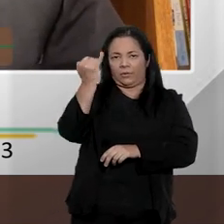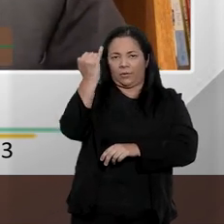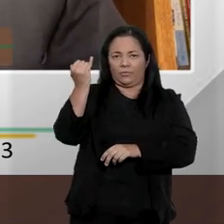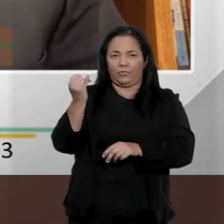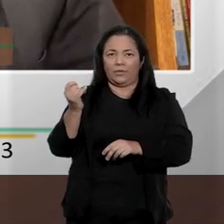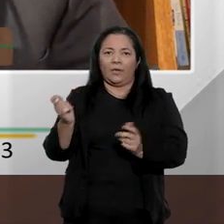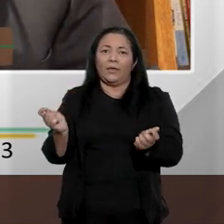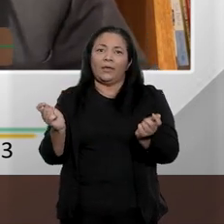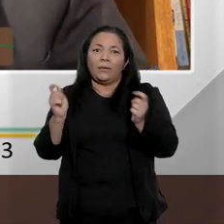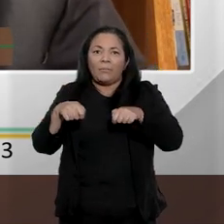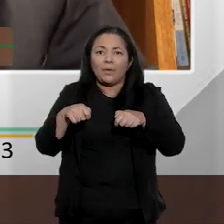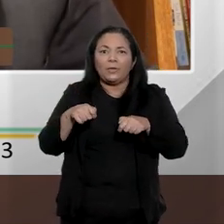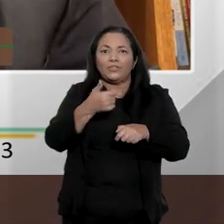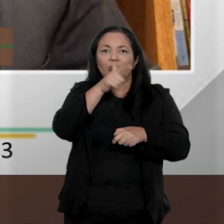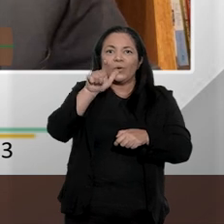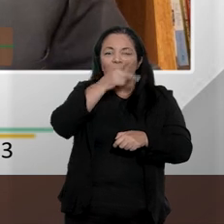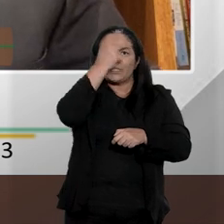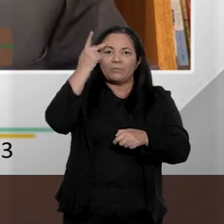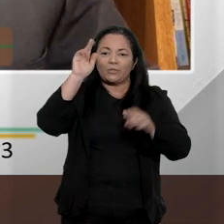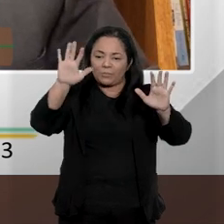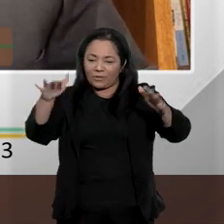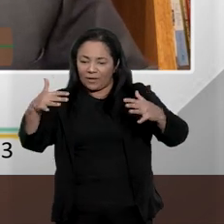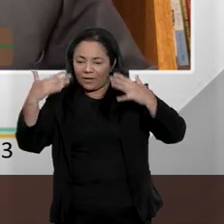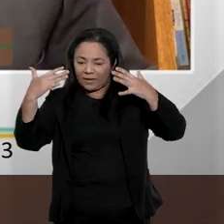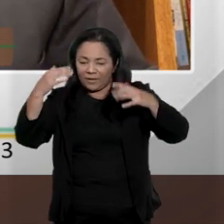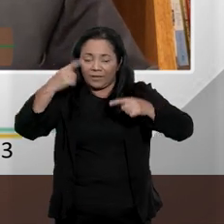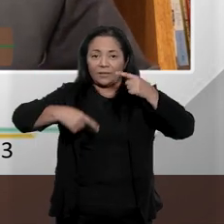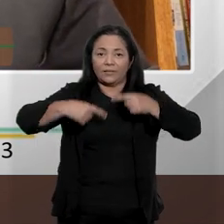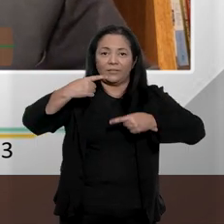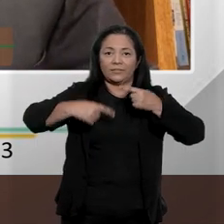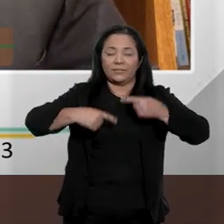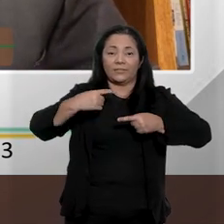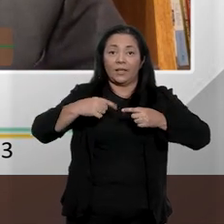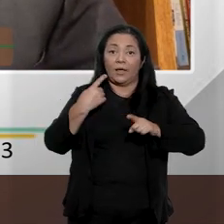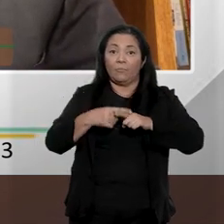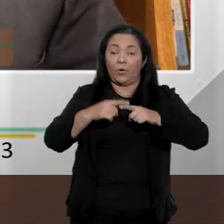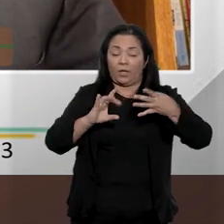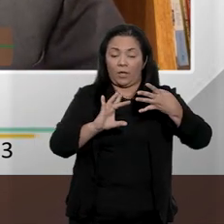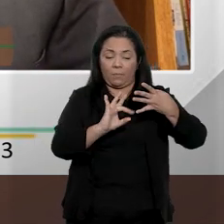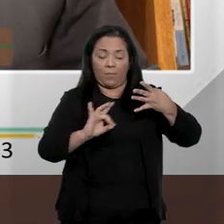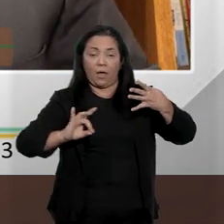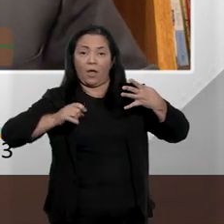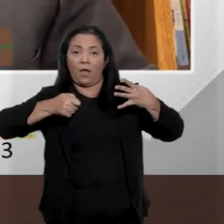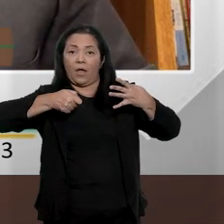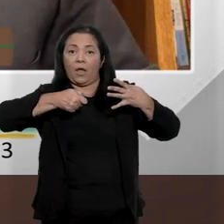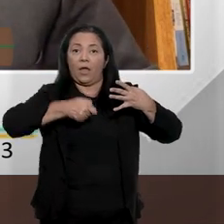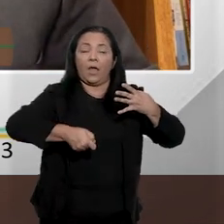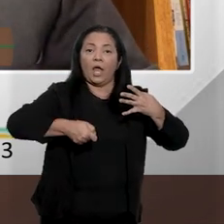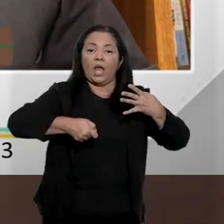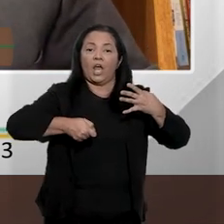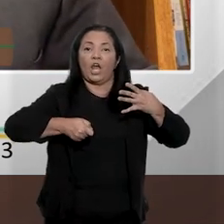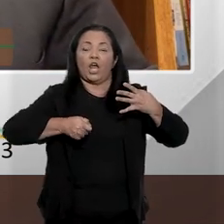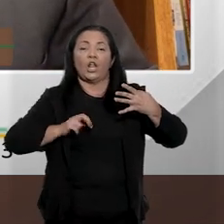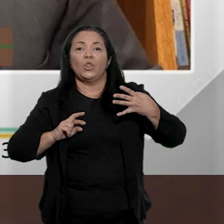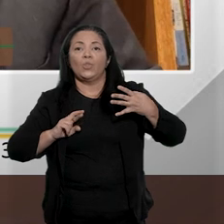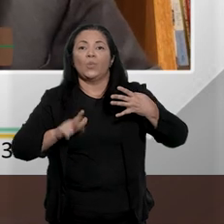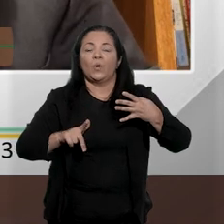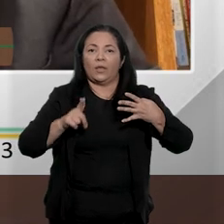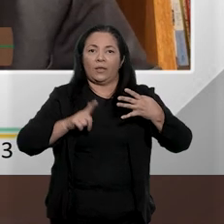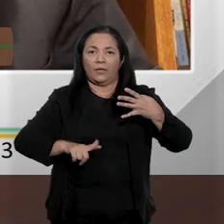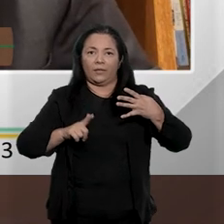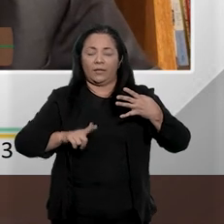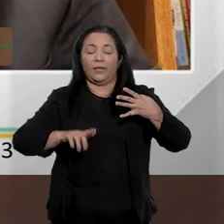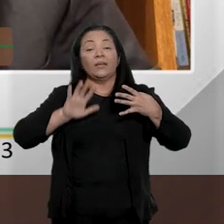Isso, claro, o processo é lento, sobretudo porque não são decisões com caráter vinculante, mas é um processo lento que é